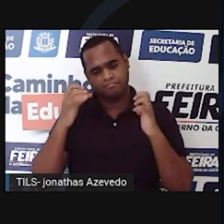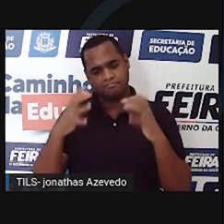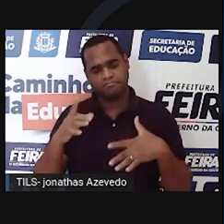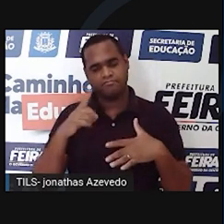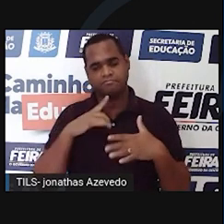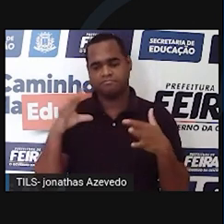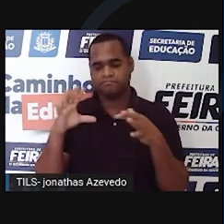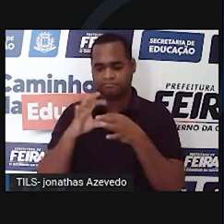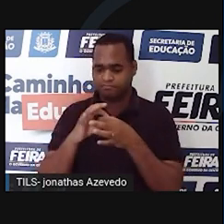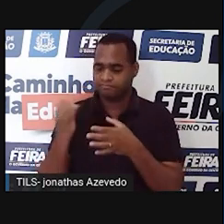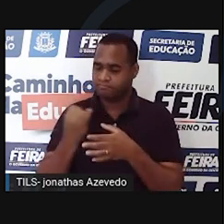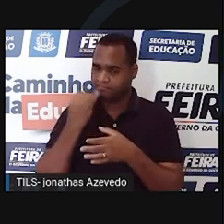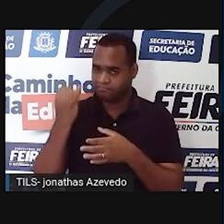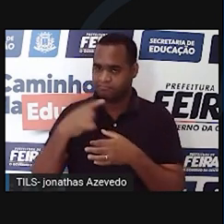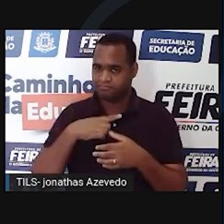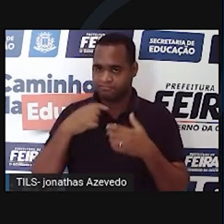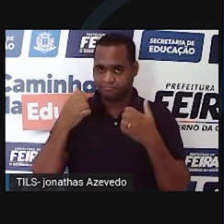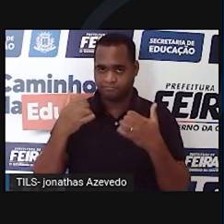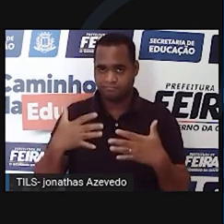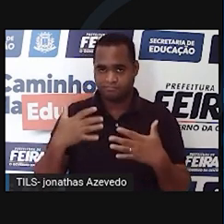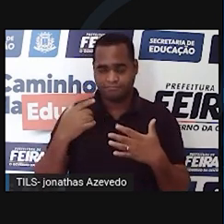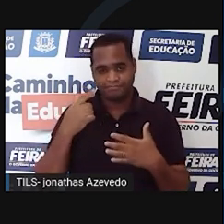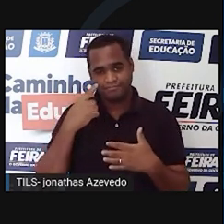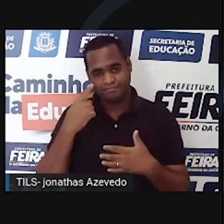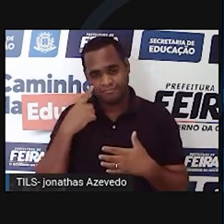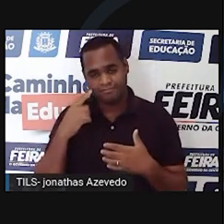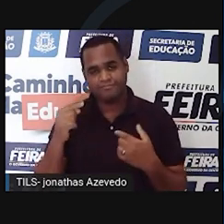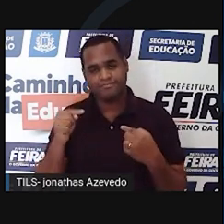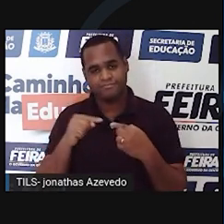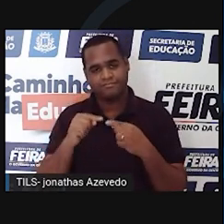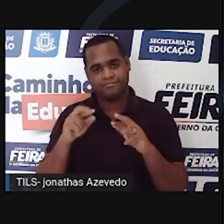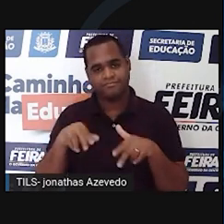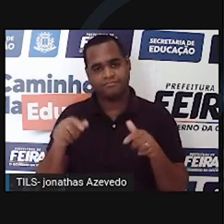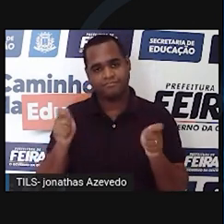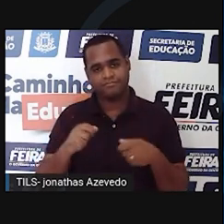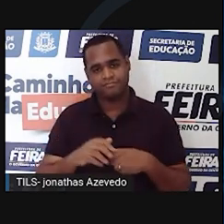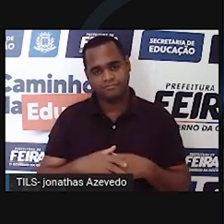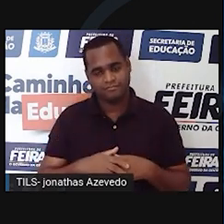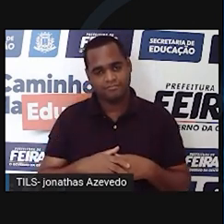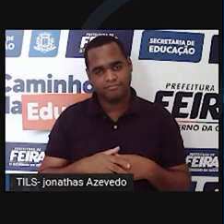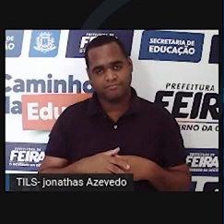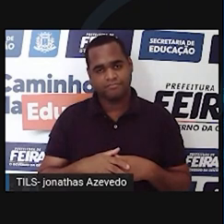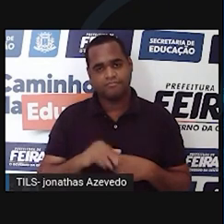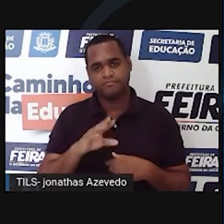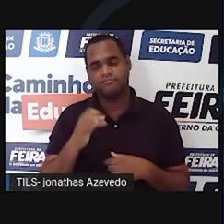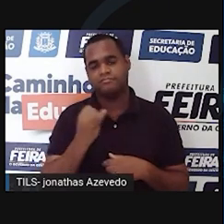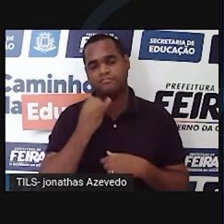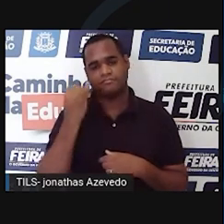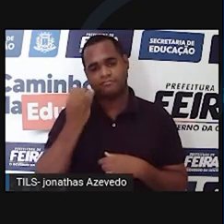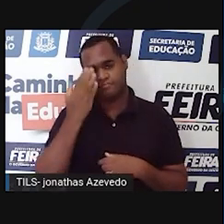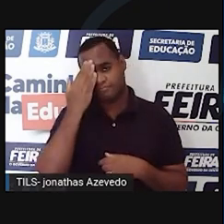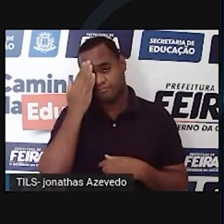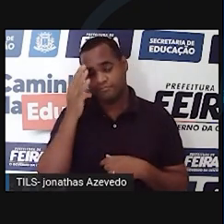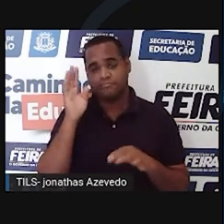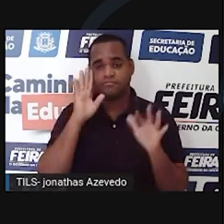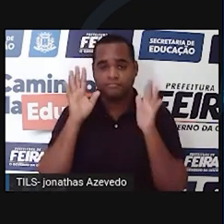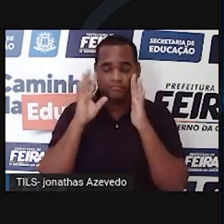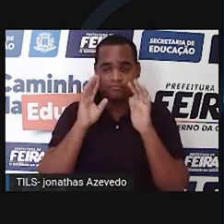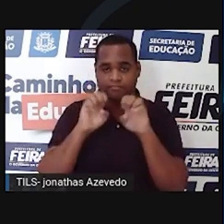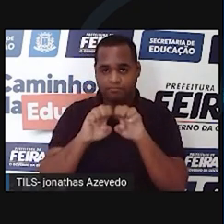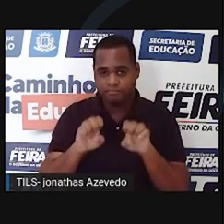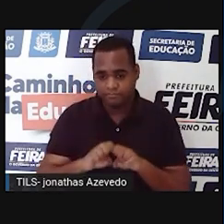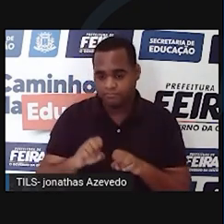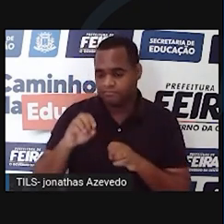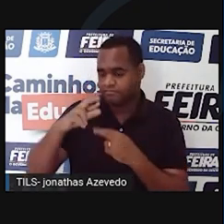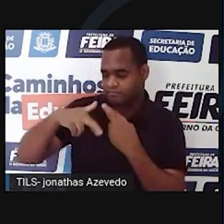ligações são entre adenina e timina e citosina e guanina. Então, e para que serve saber disso? Bem, sabendo essa estrutura do